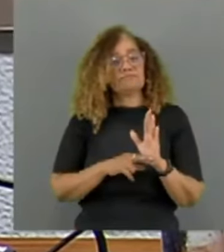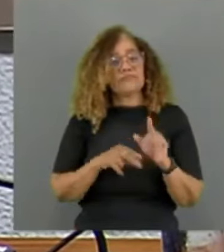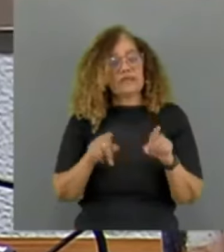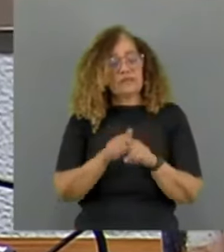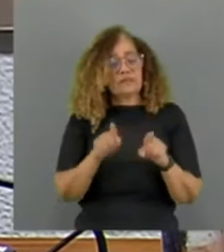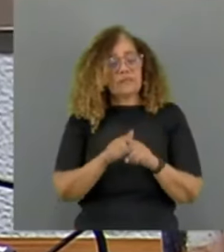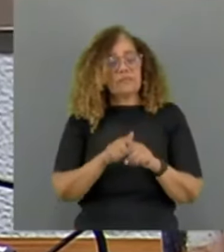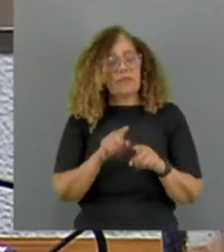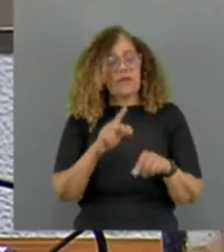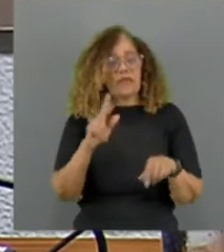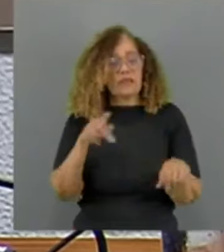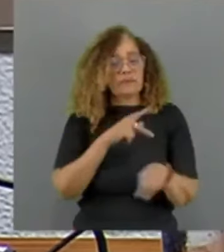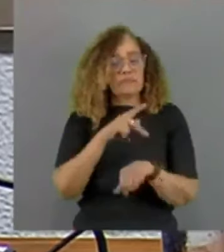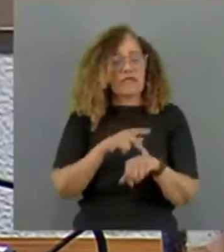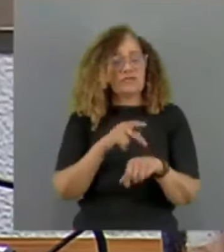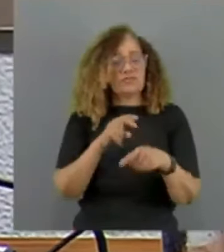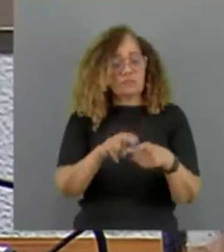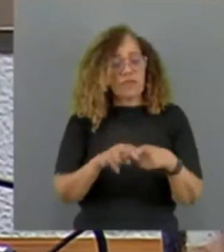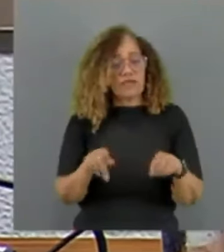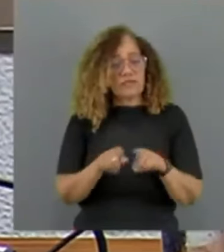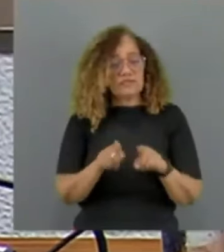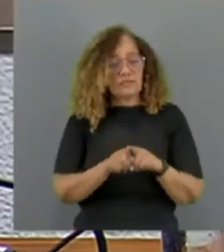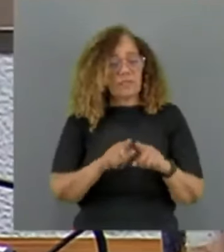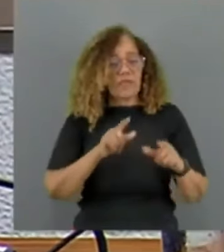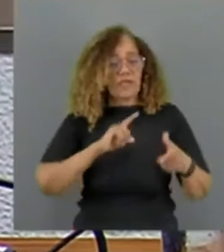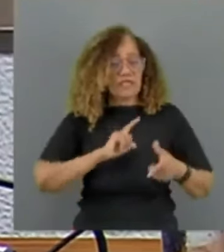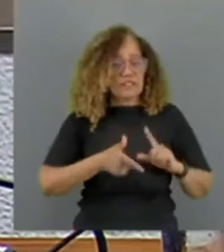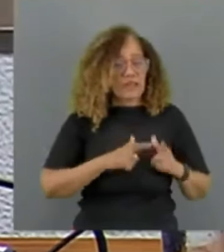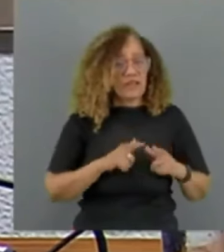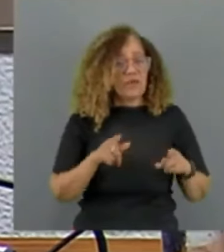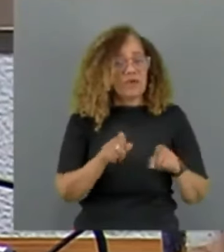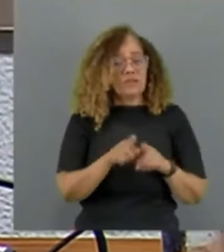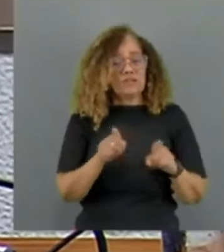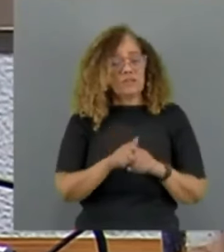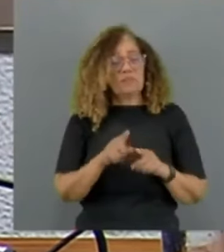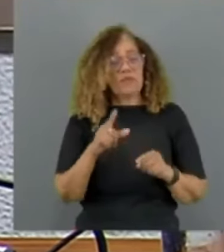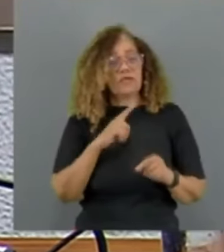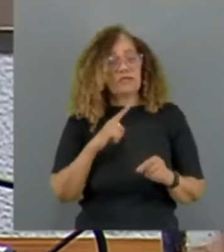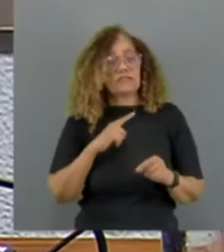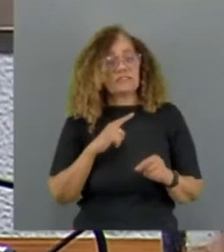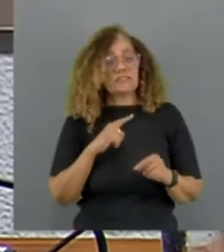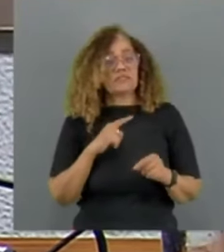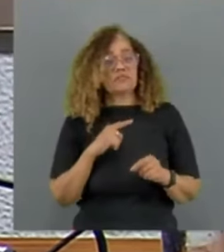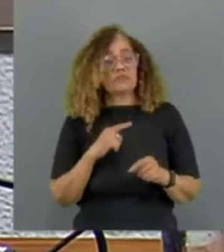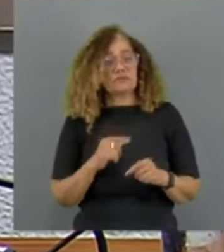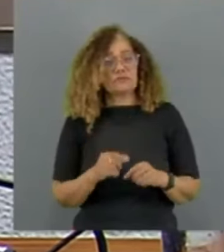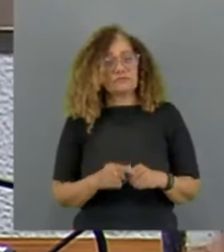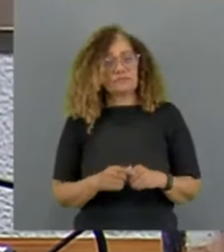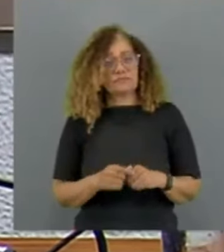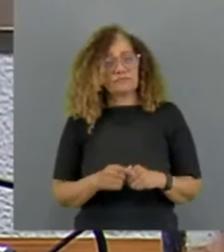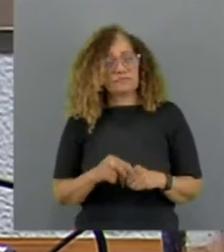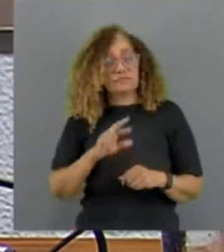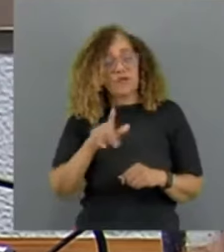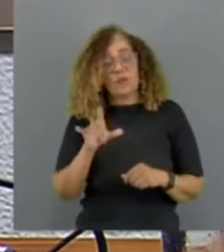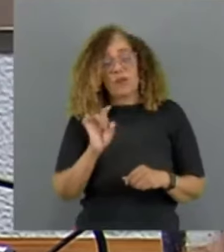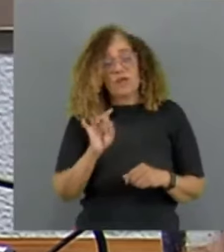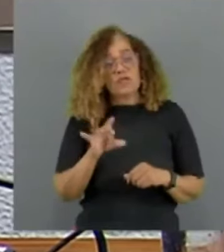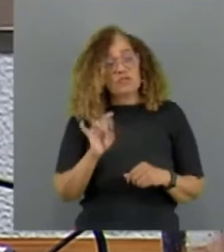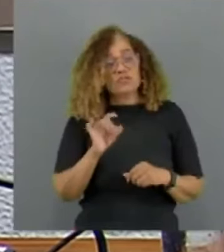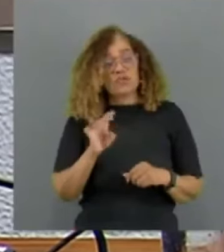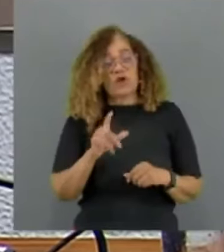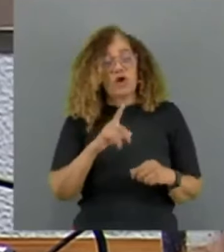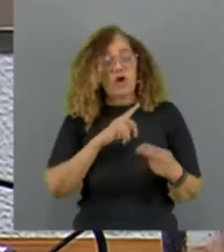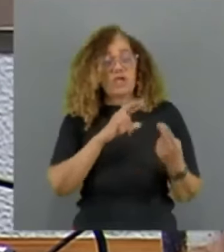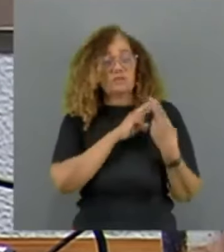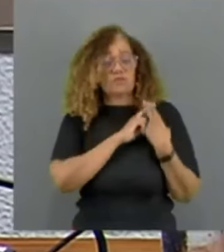claro que a reação de Israel ao ataque sofrido tem sido extremamente desproporcional e não tem como alvo somente aqueles responsáveis